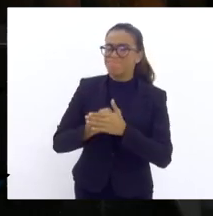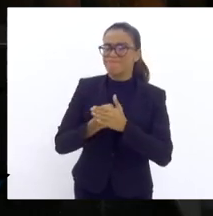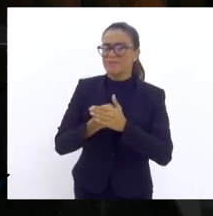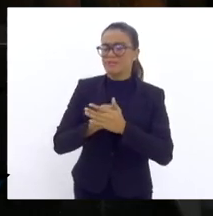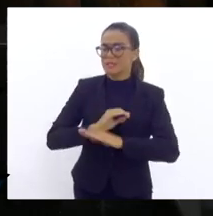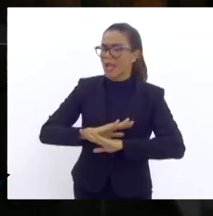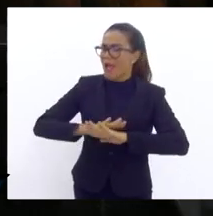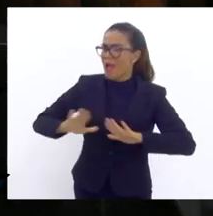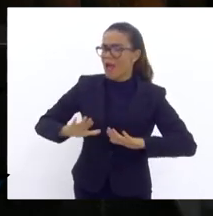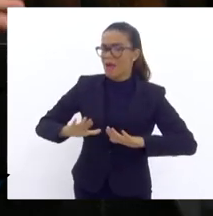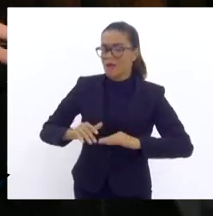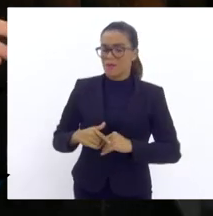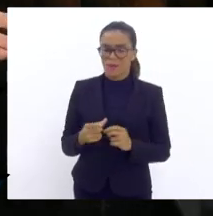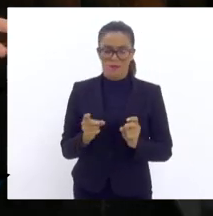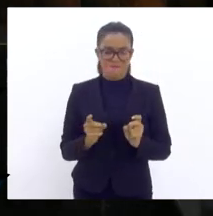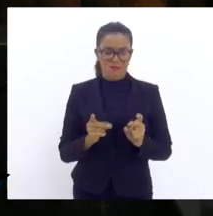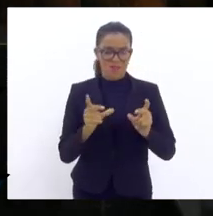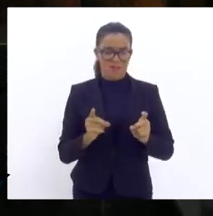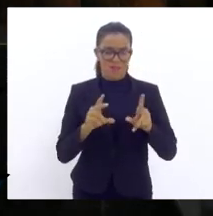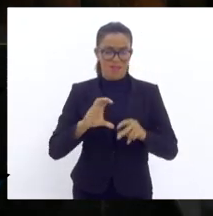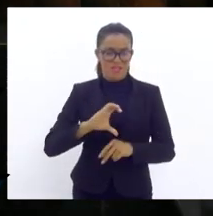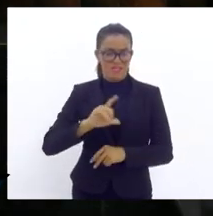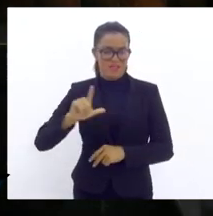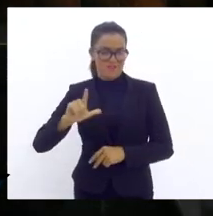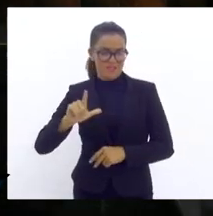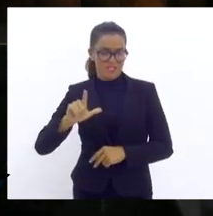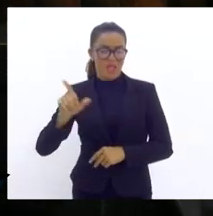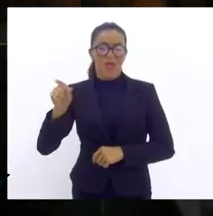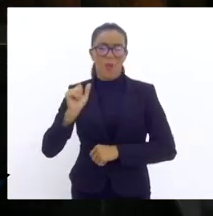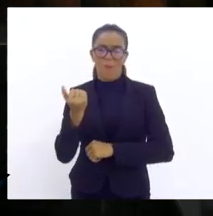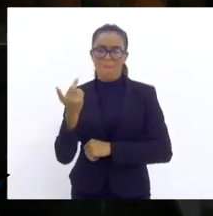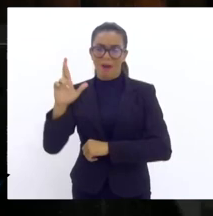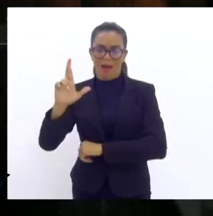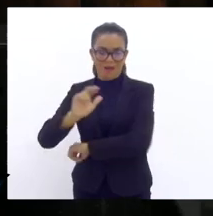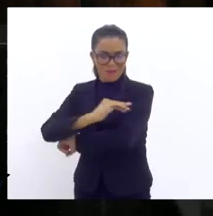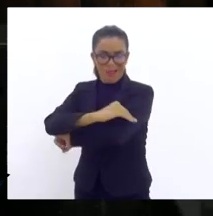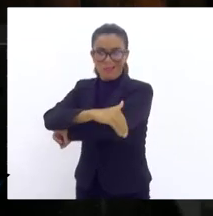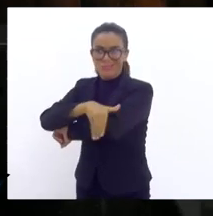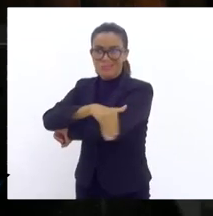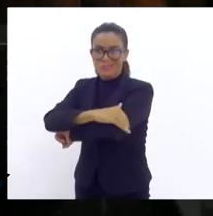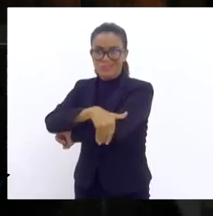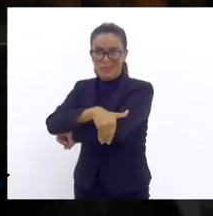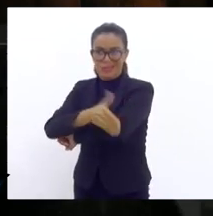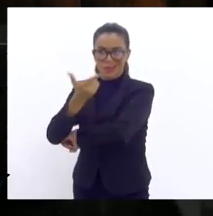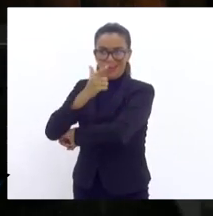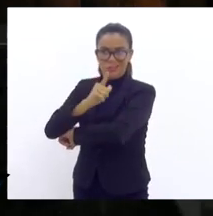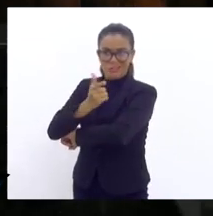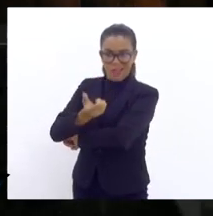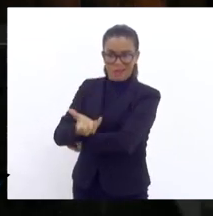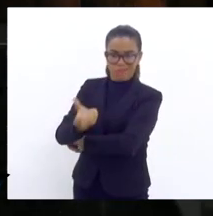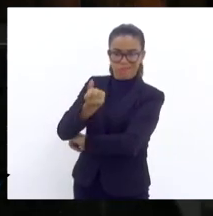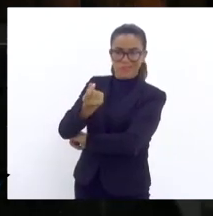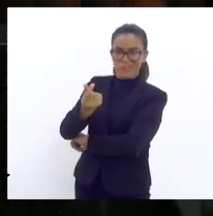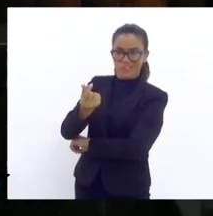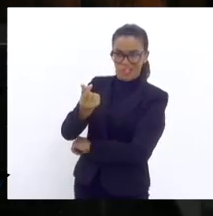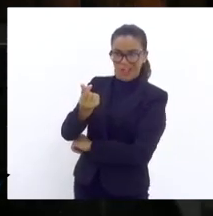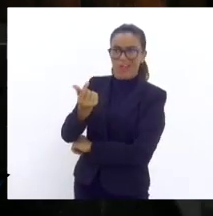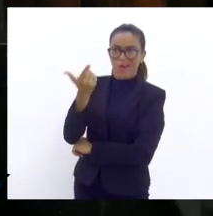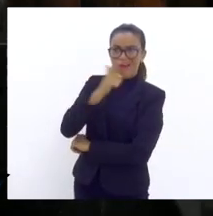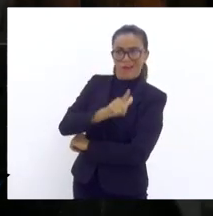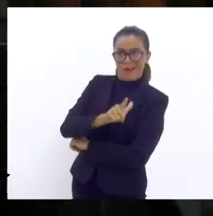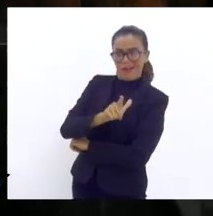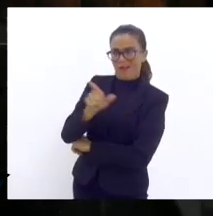Porque se vender cerveja no botiquinho da esquina dá lucro, vender no Maracanã